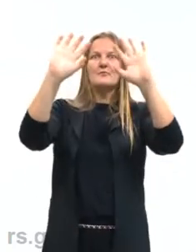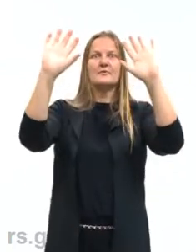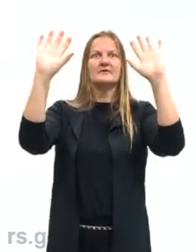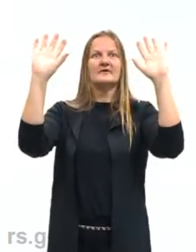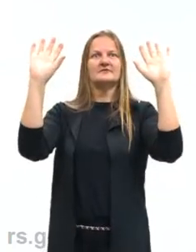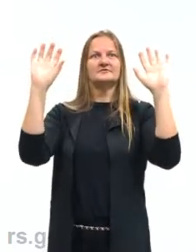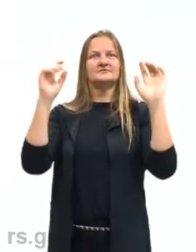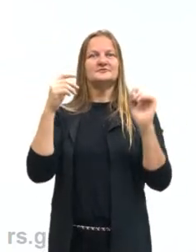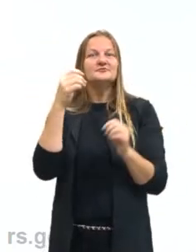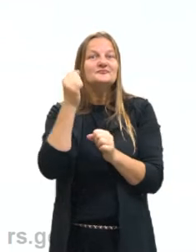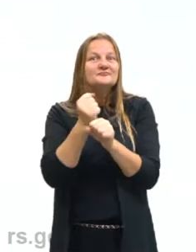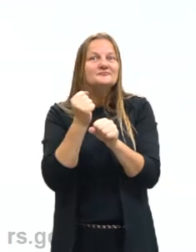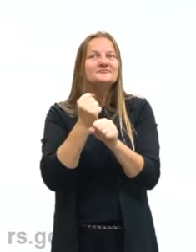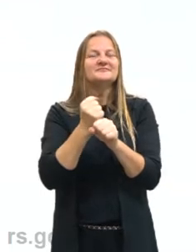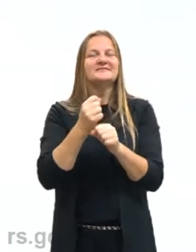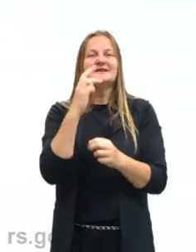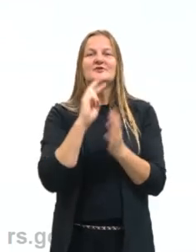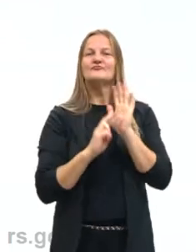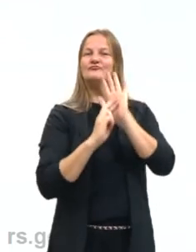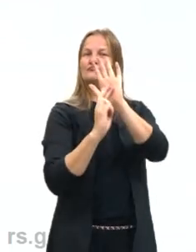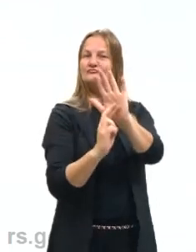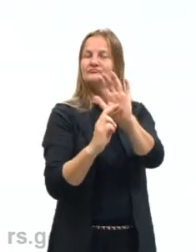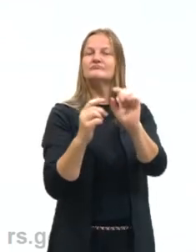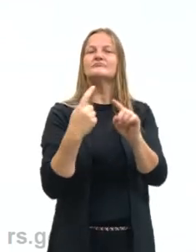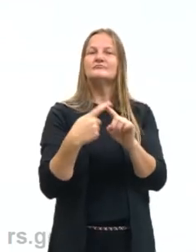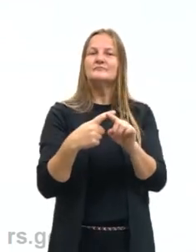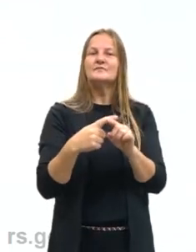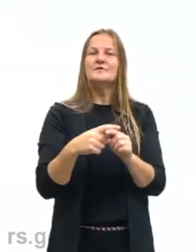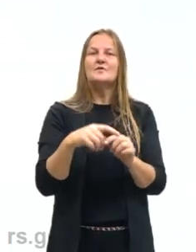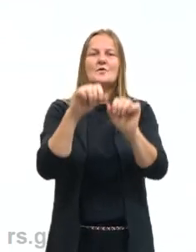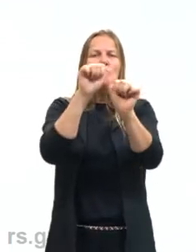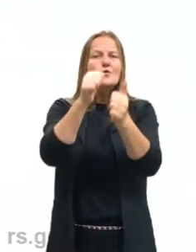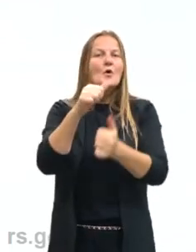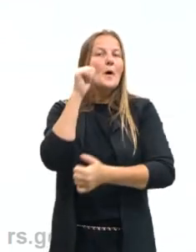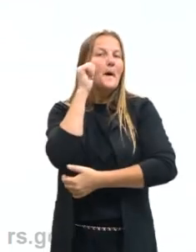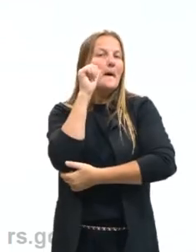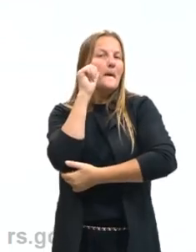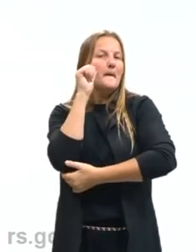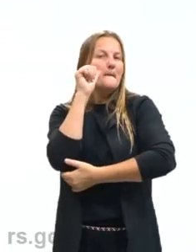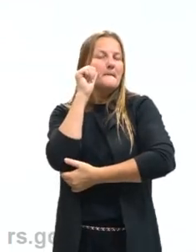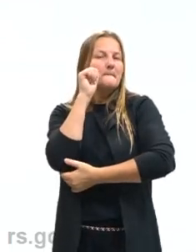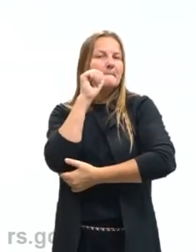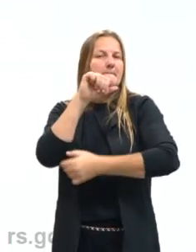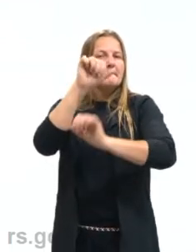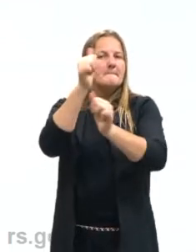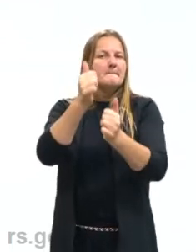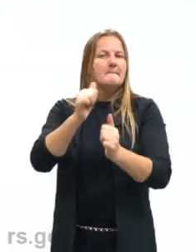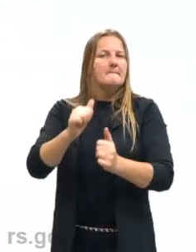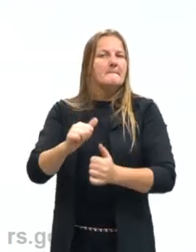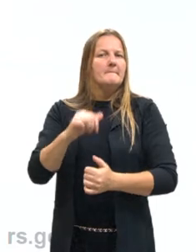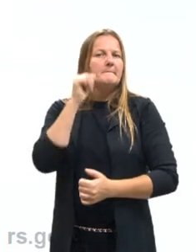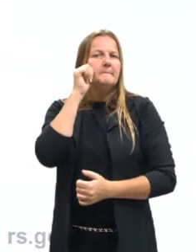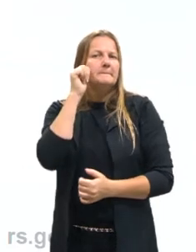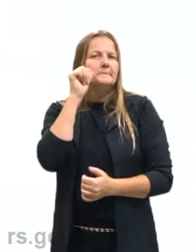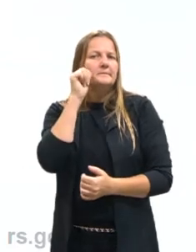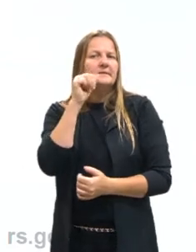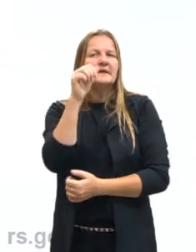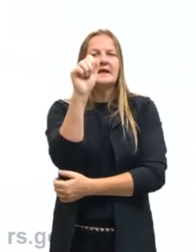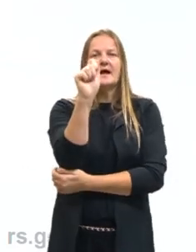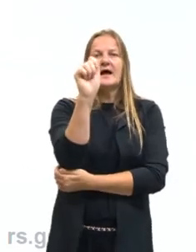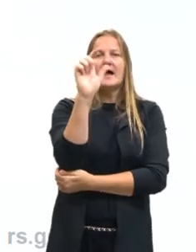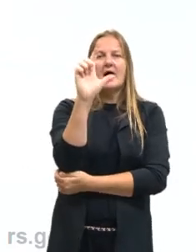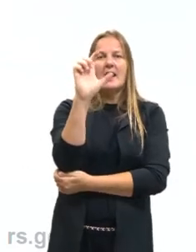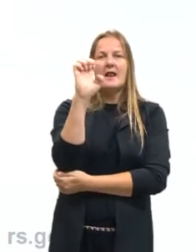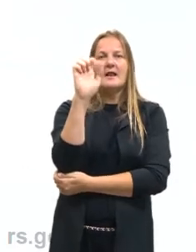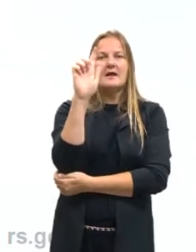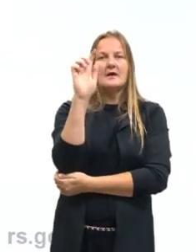aqui nessa obra, representada, então, pela figura feminina. Nós temos o que nós chamamos de uma alegoria,